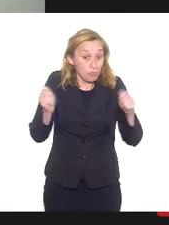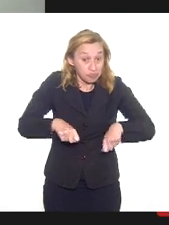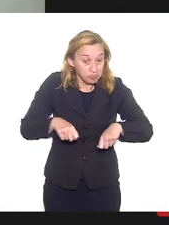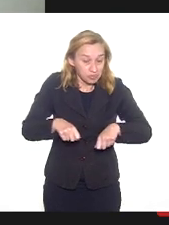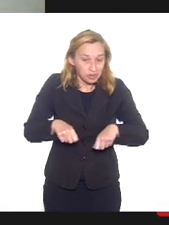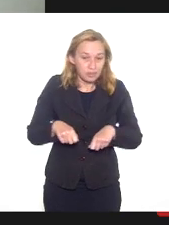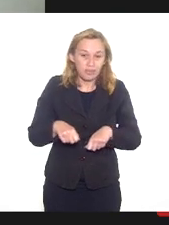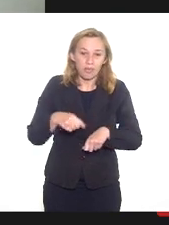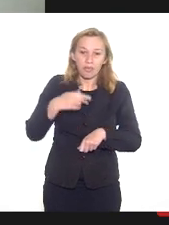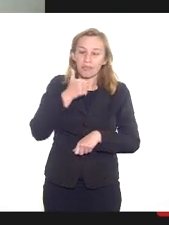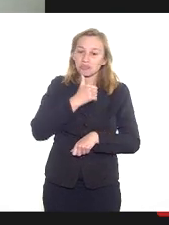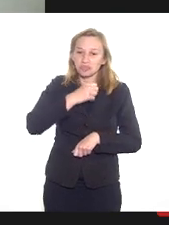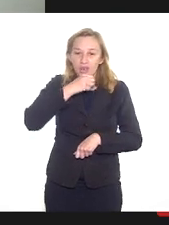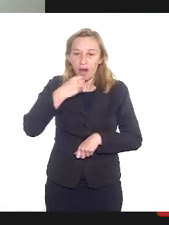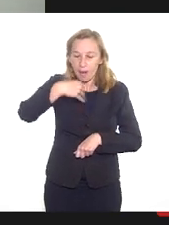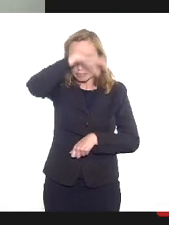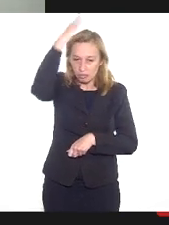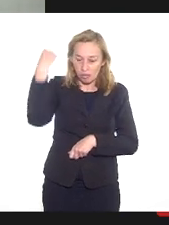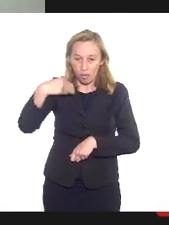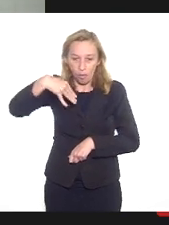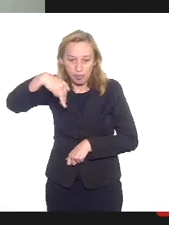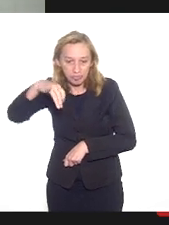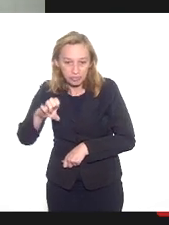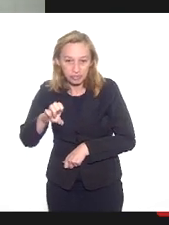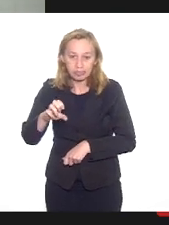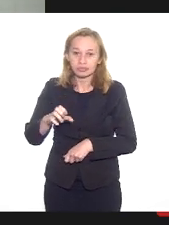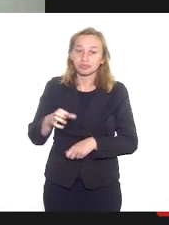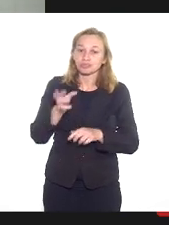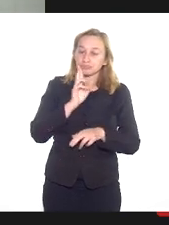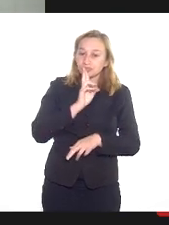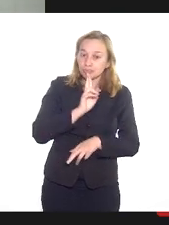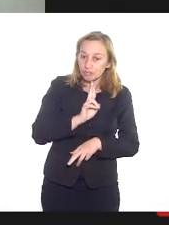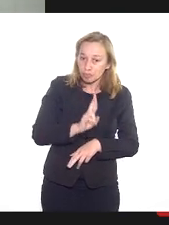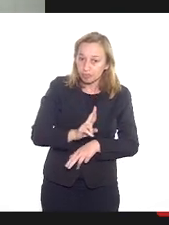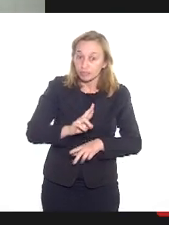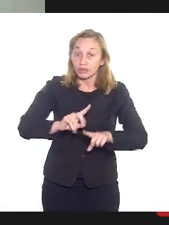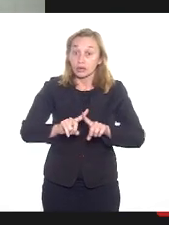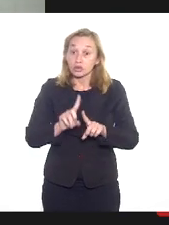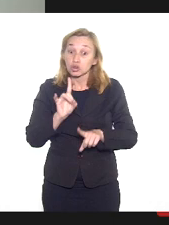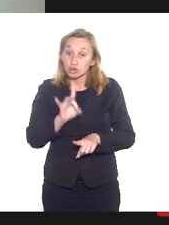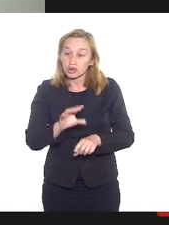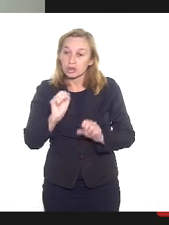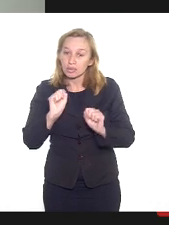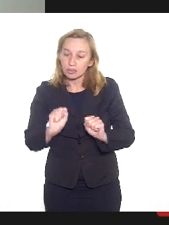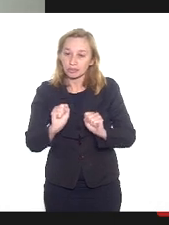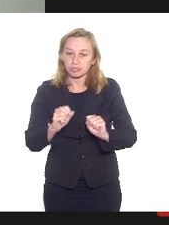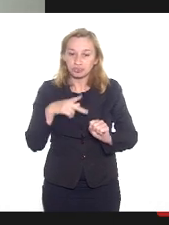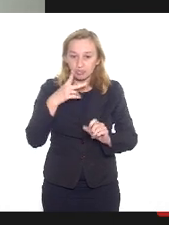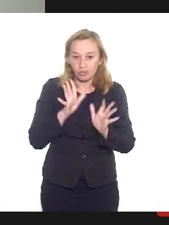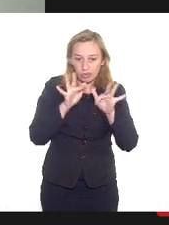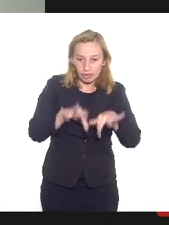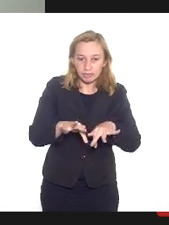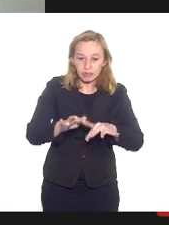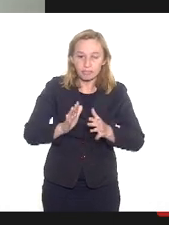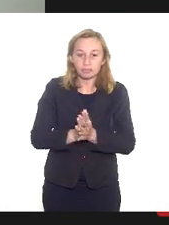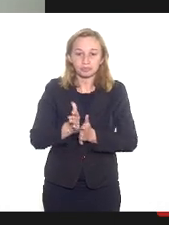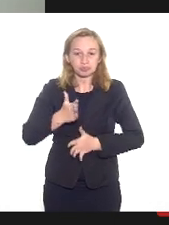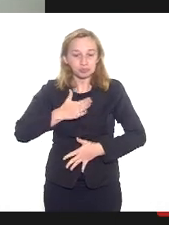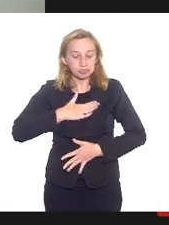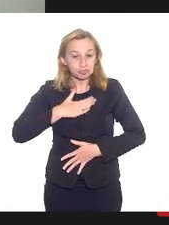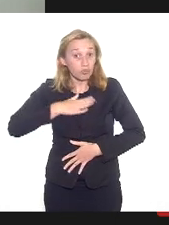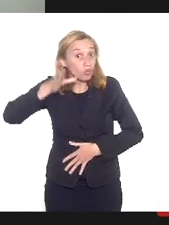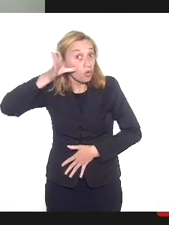responder, a não ser que possa colocar aí nas suas considerações finais, que é a minha